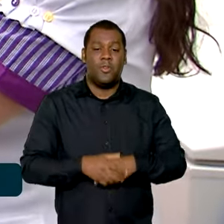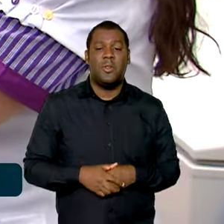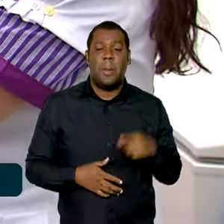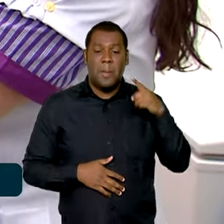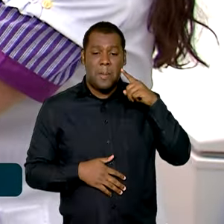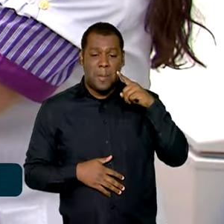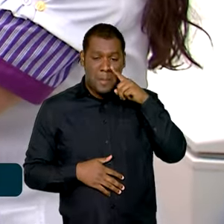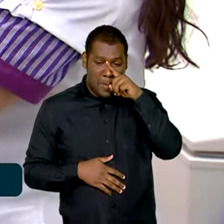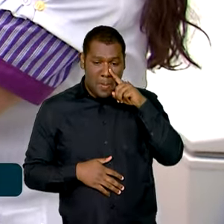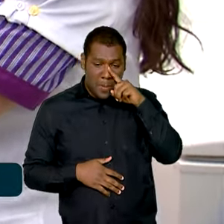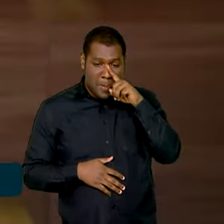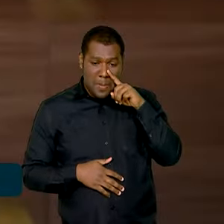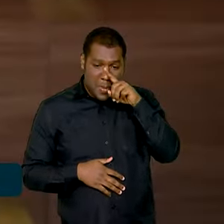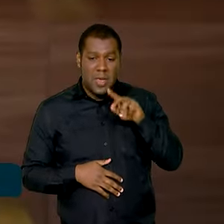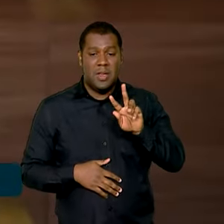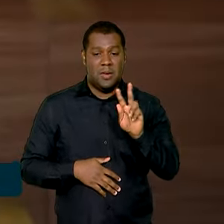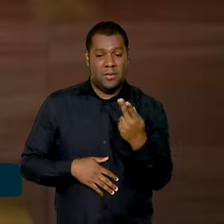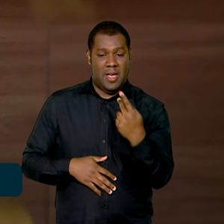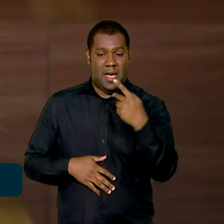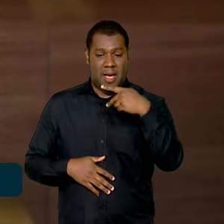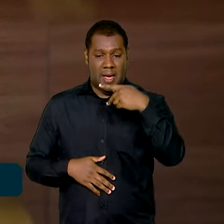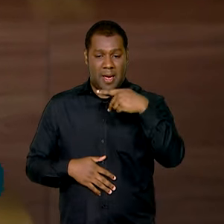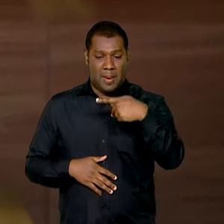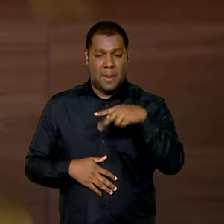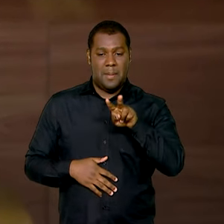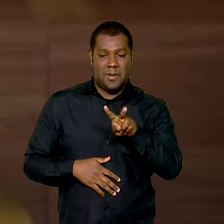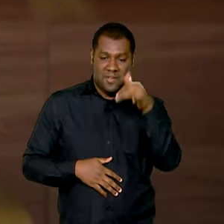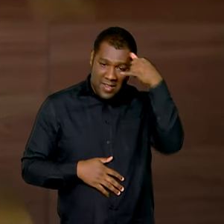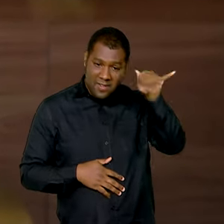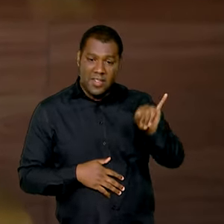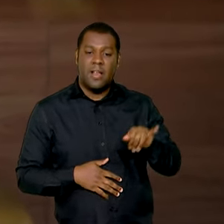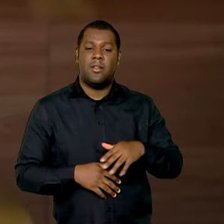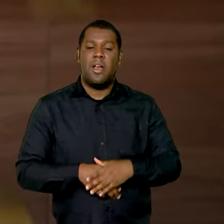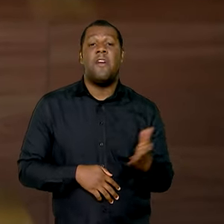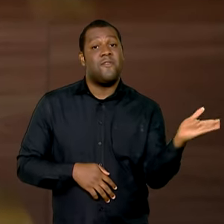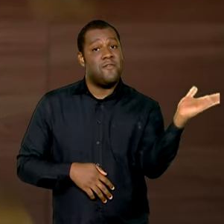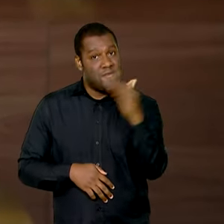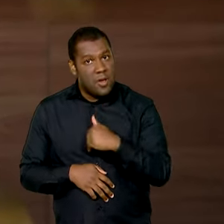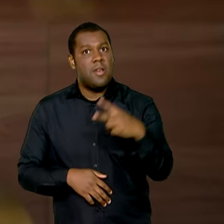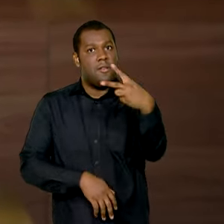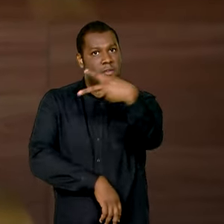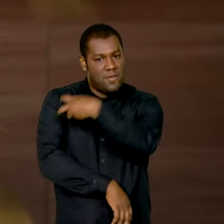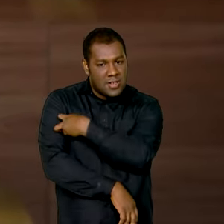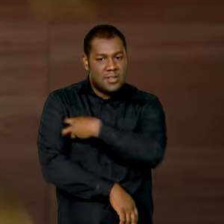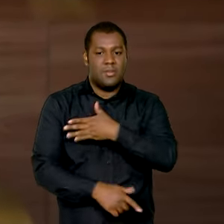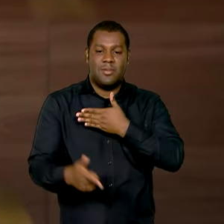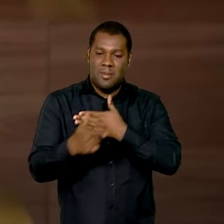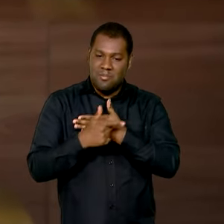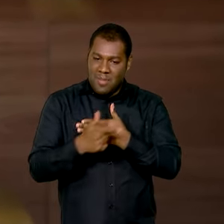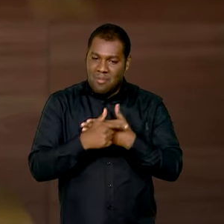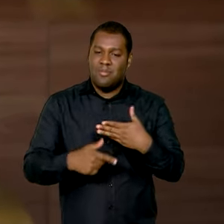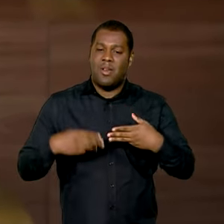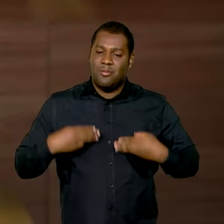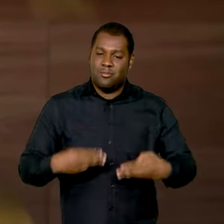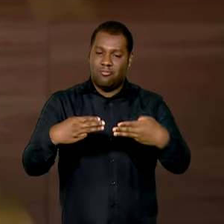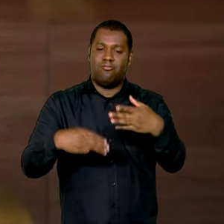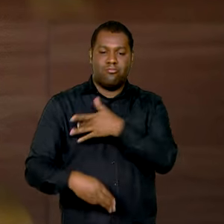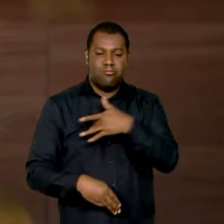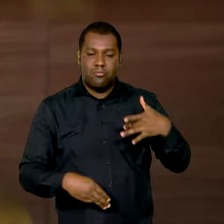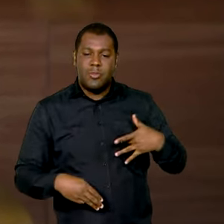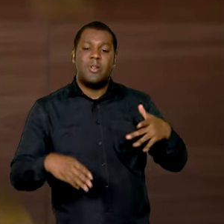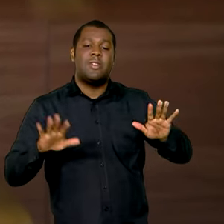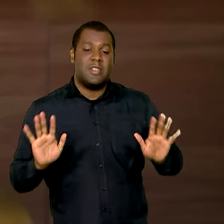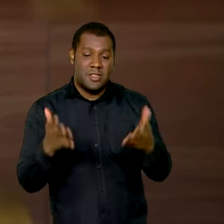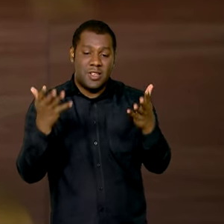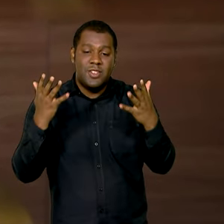causados por esse vírus. Vamos vacinar, essa é a nossa missão. Usar apenas